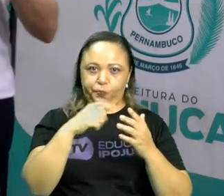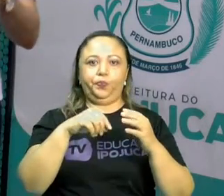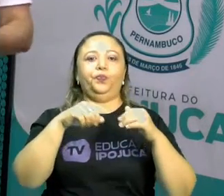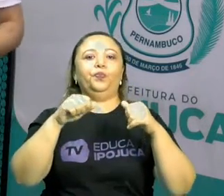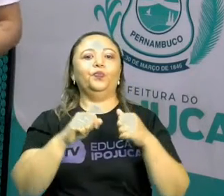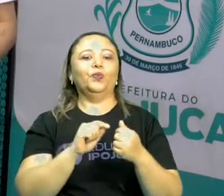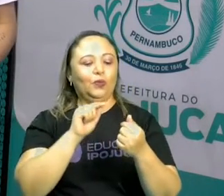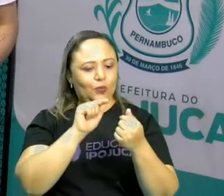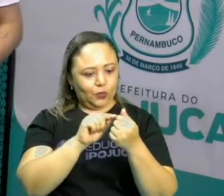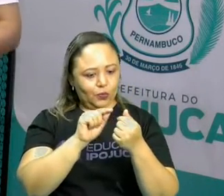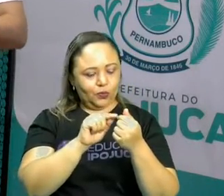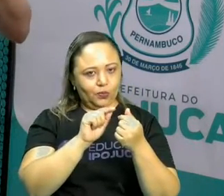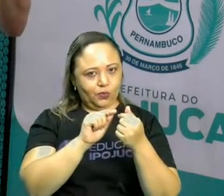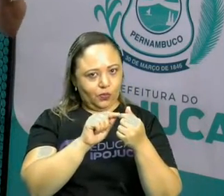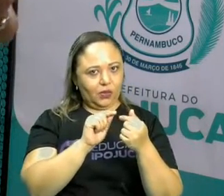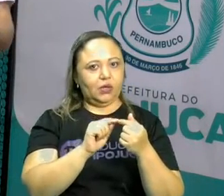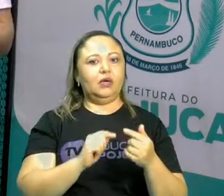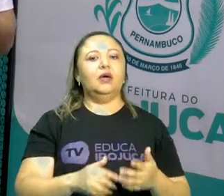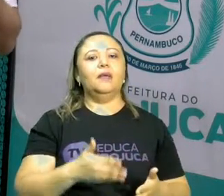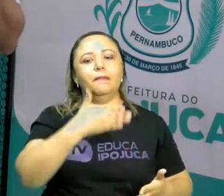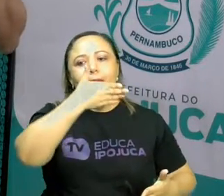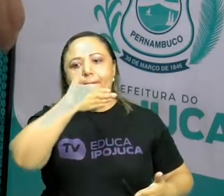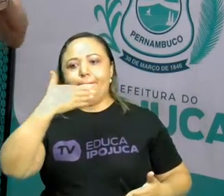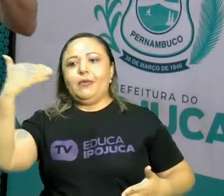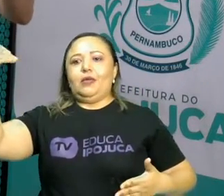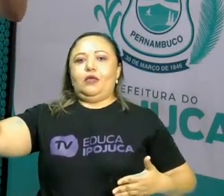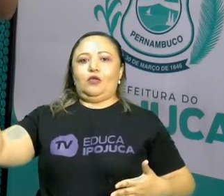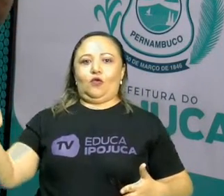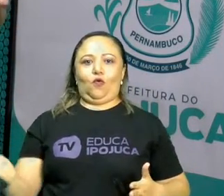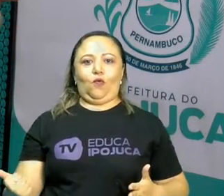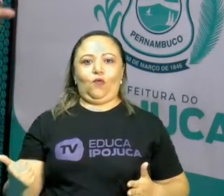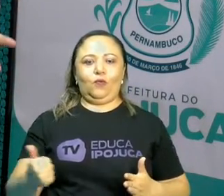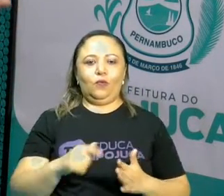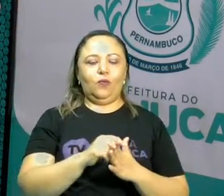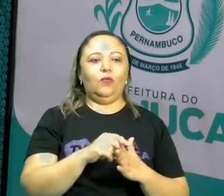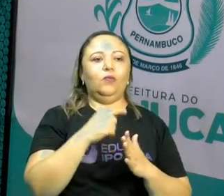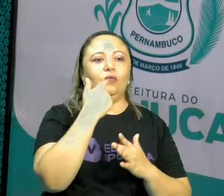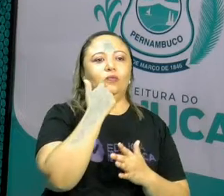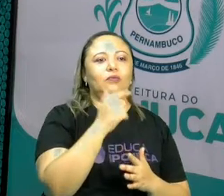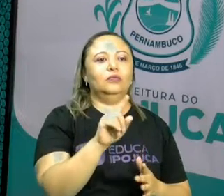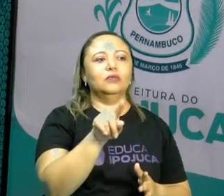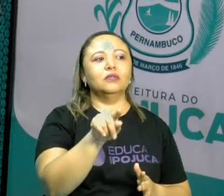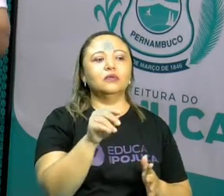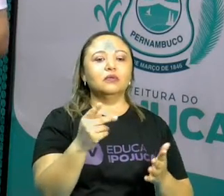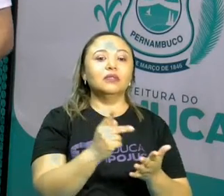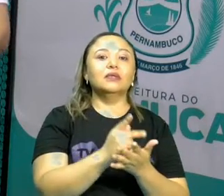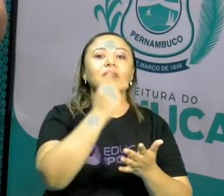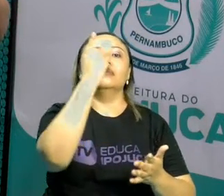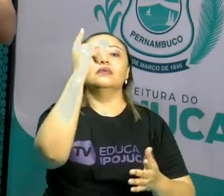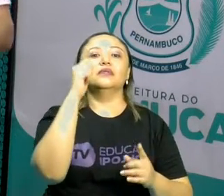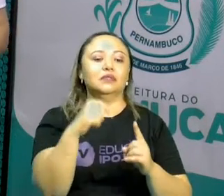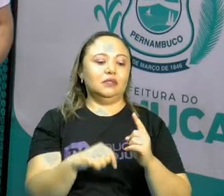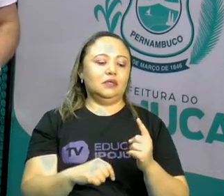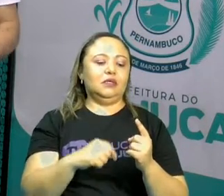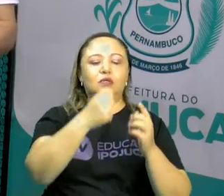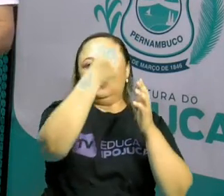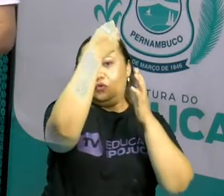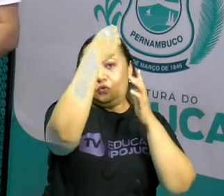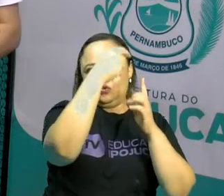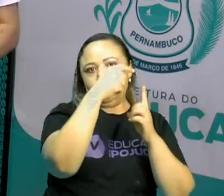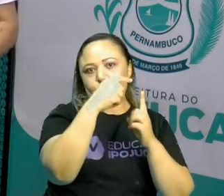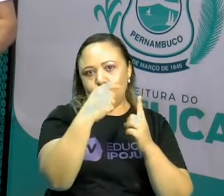sintetiza de forma melhor, representa de forma melhor o que está sendo dito